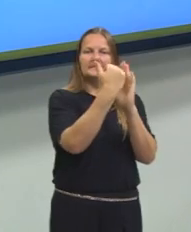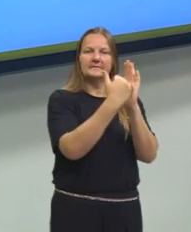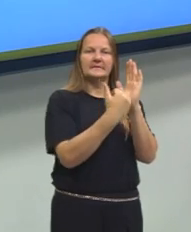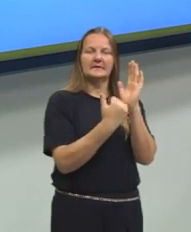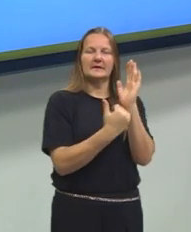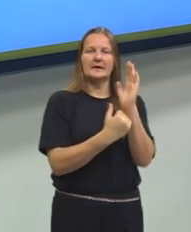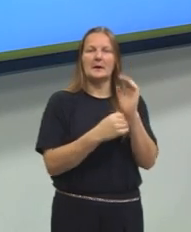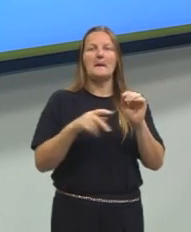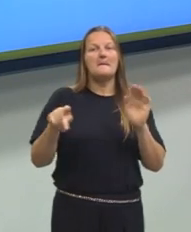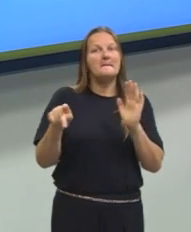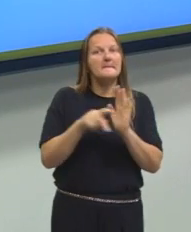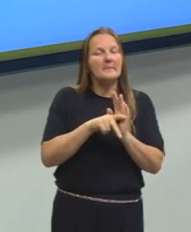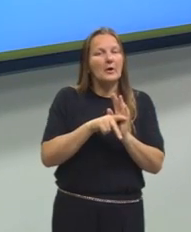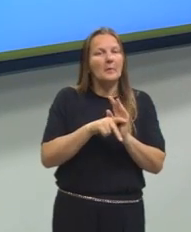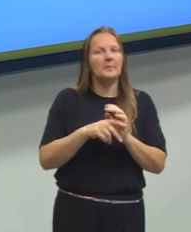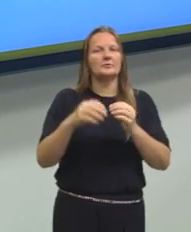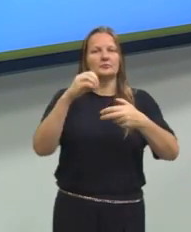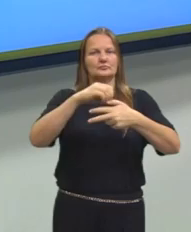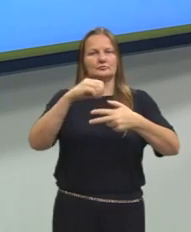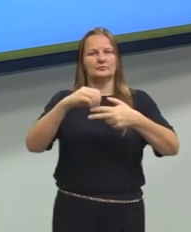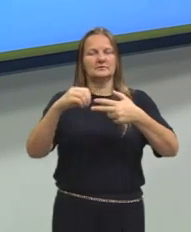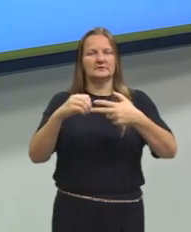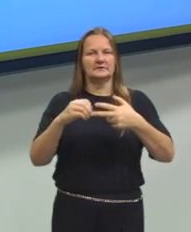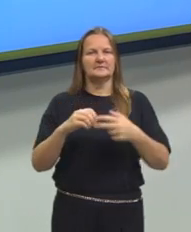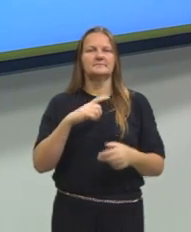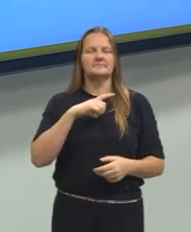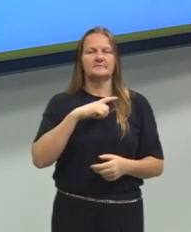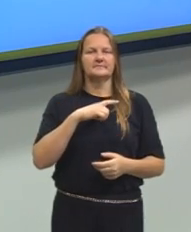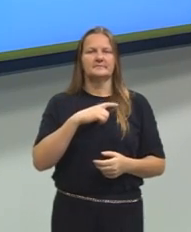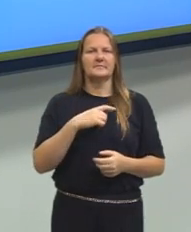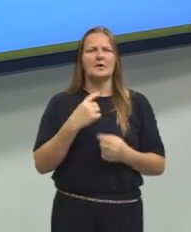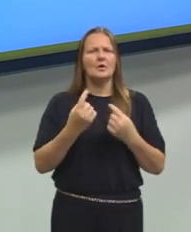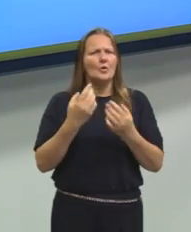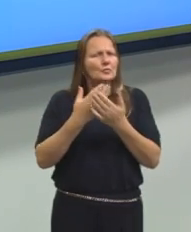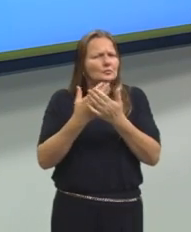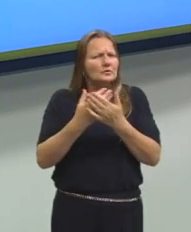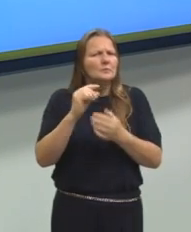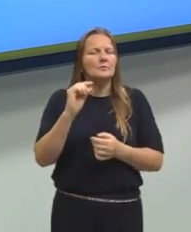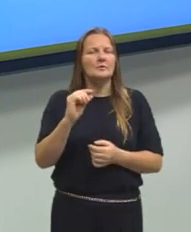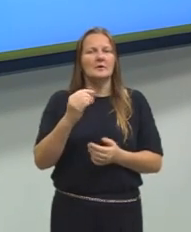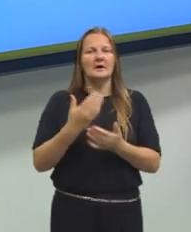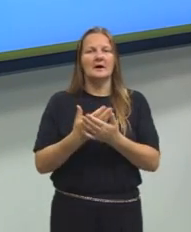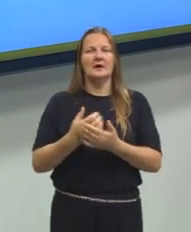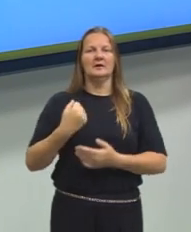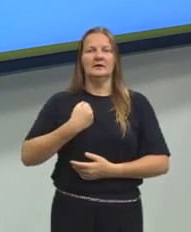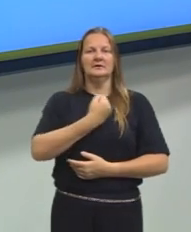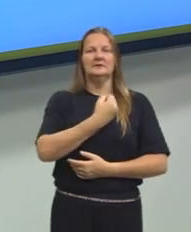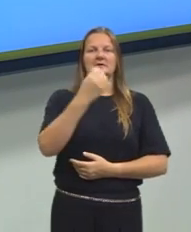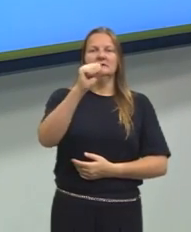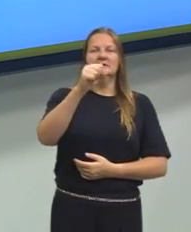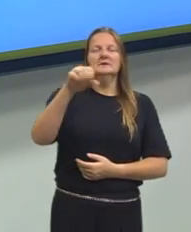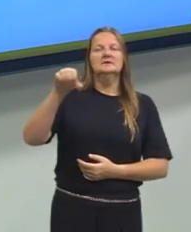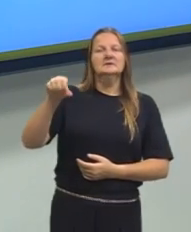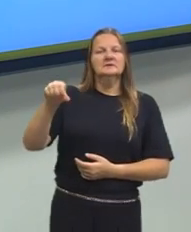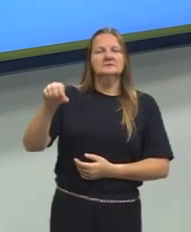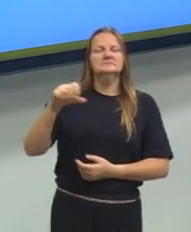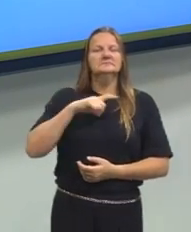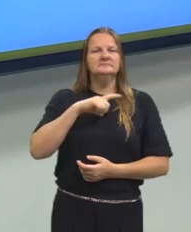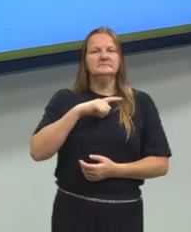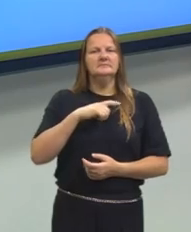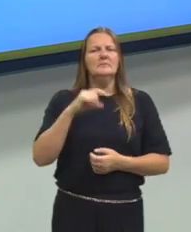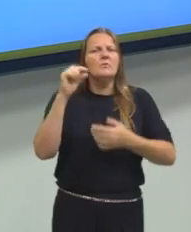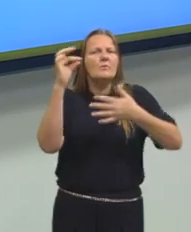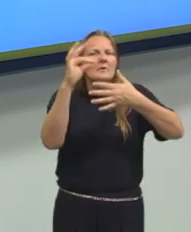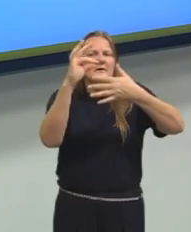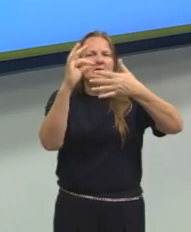referência do ENEM. Nós vimos um pouquinho sobre essas matrizes lá na nossa aula número 89. Nós vimos quais